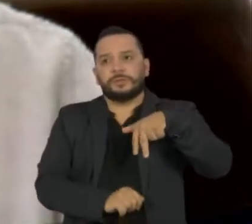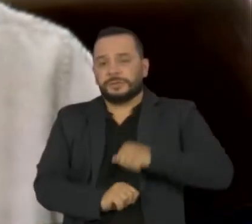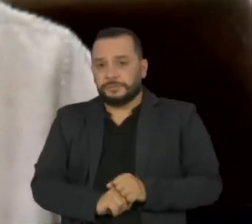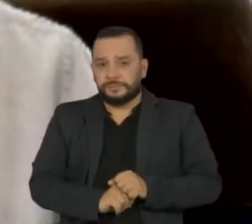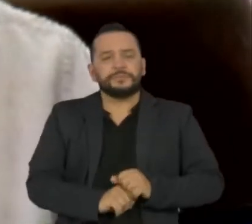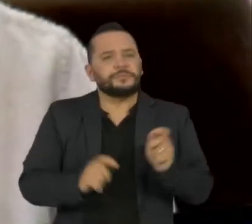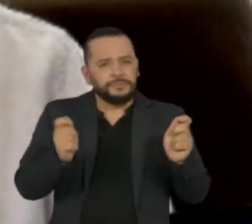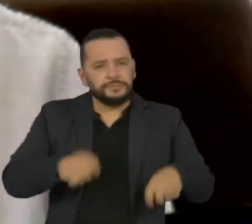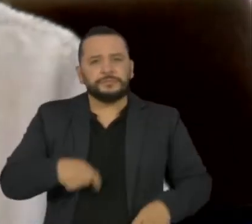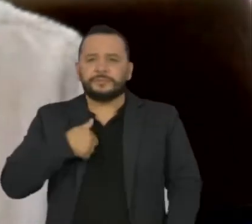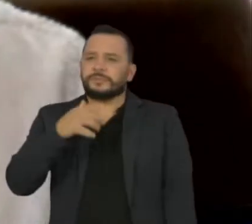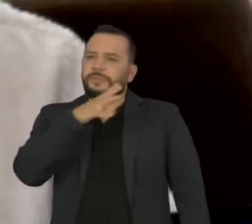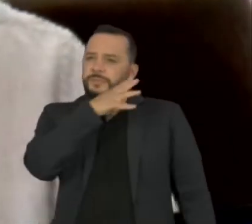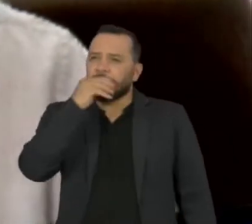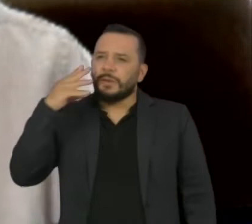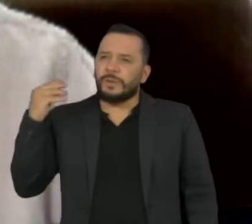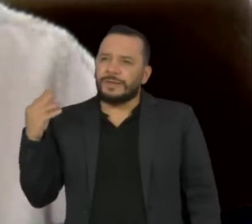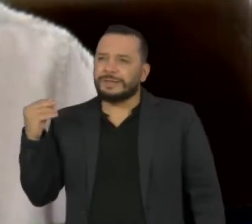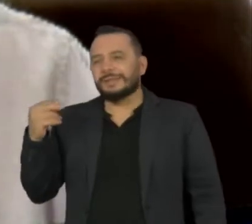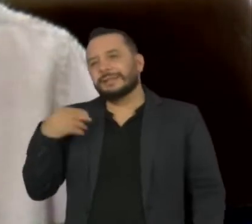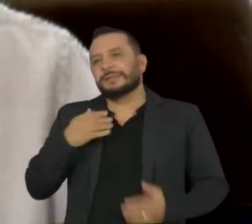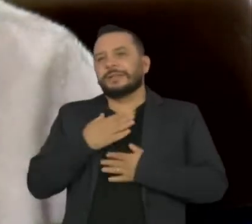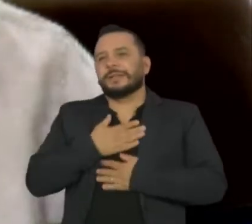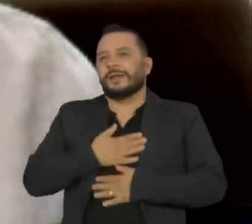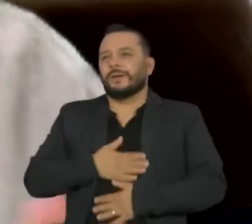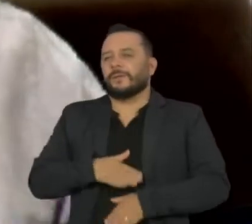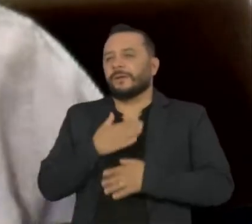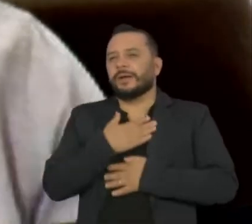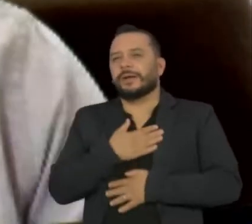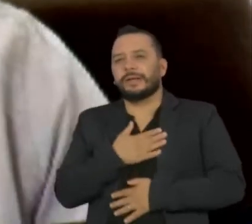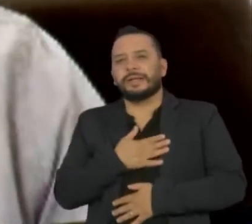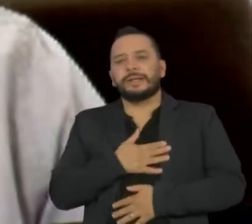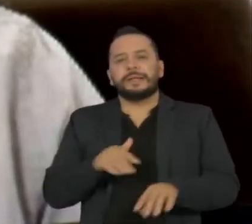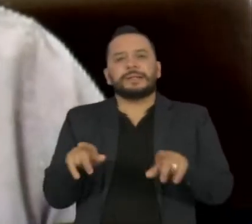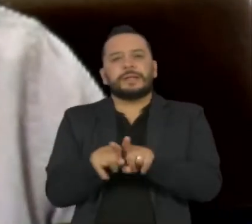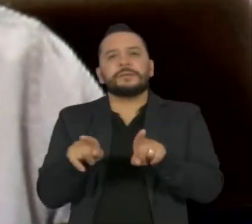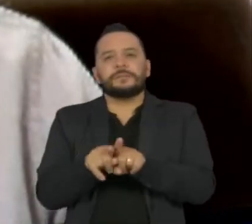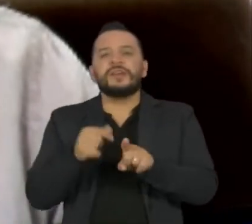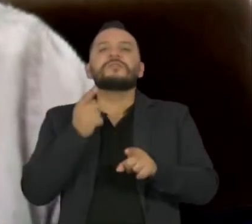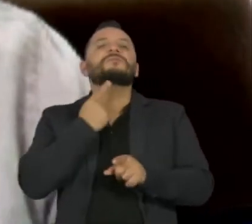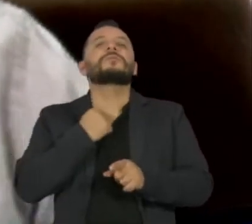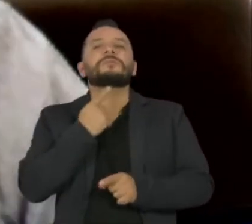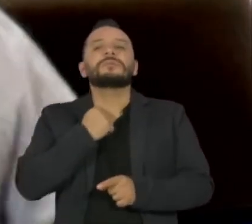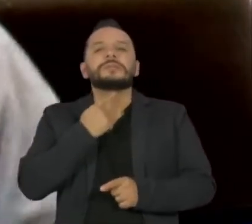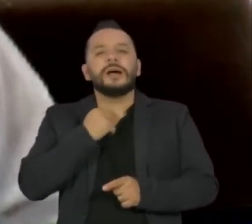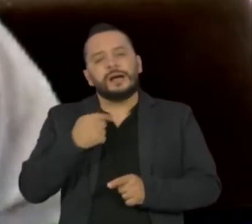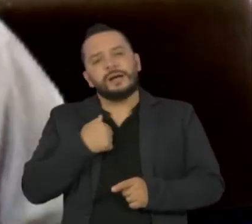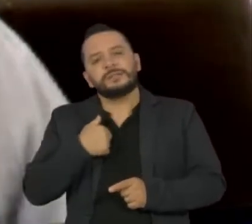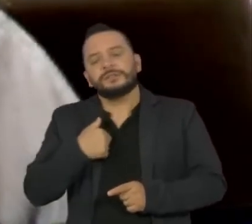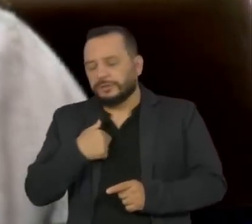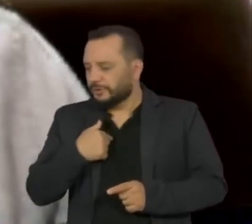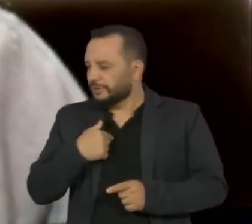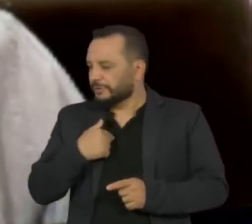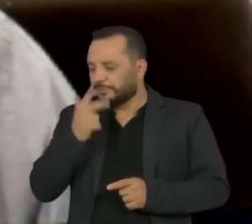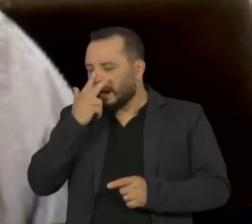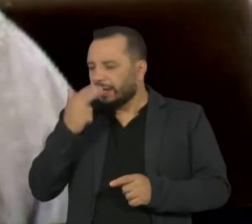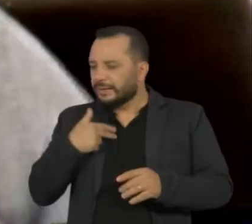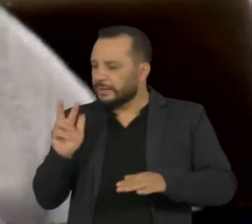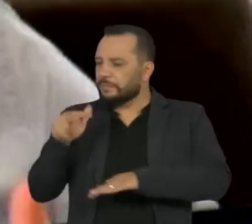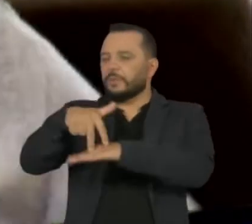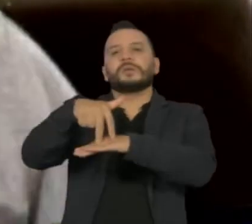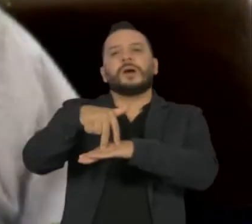-adolescente, um adolescente muito mais tranquilo e dono das suas vontades, dono de quem ela é,